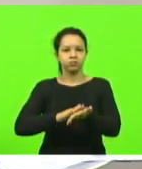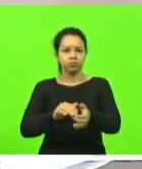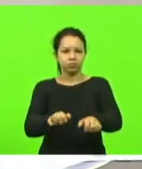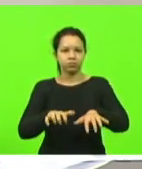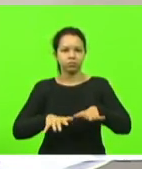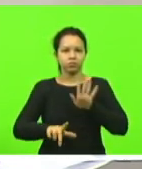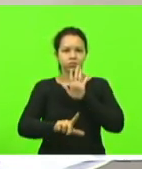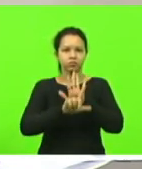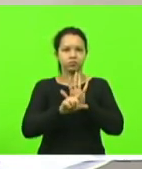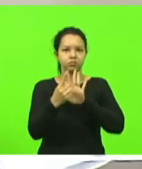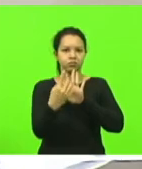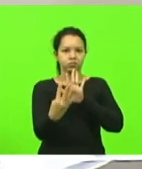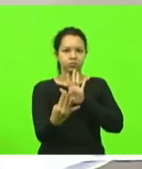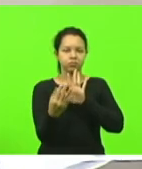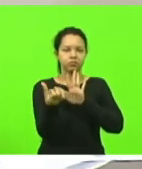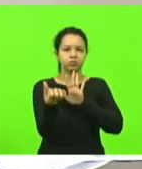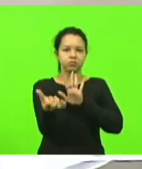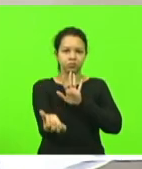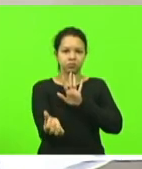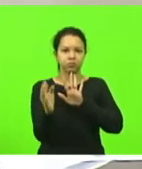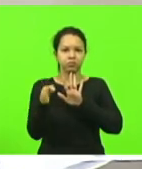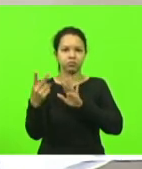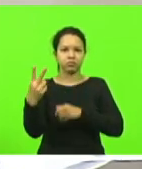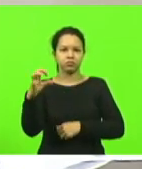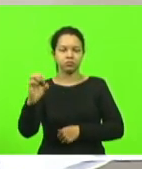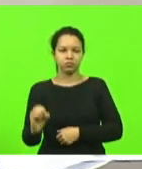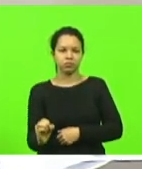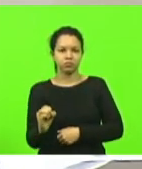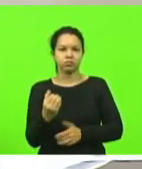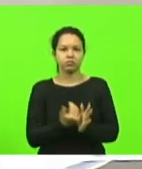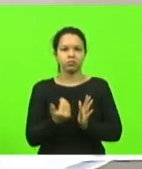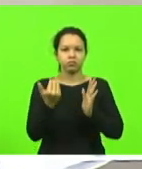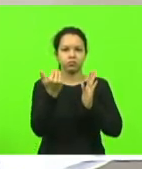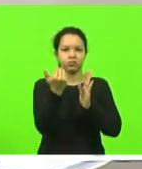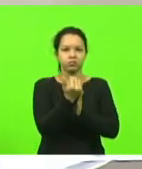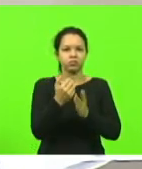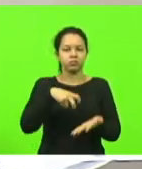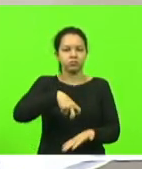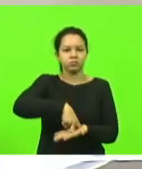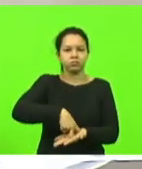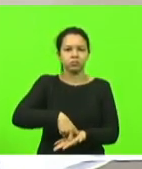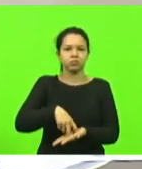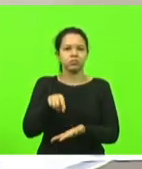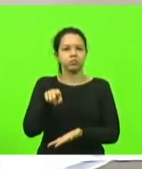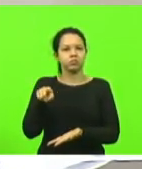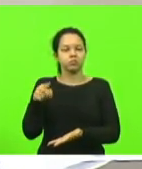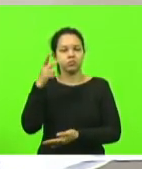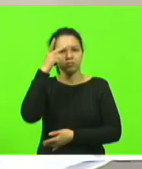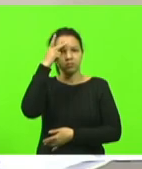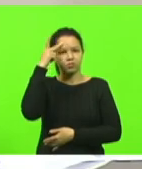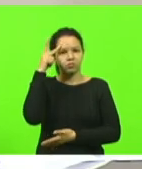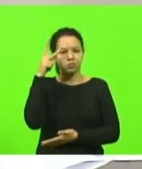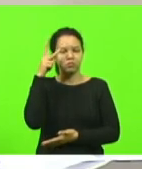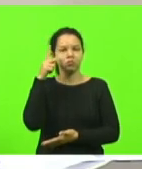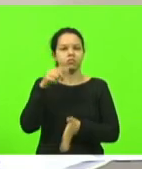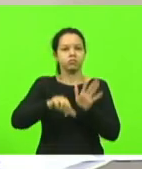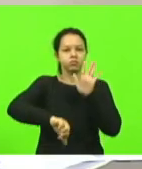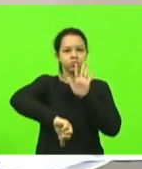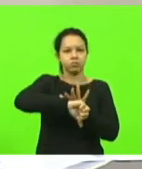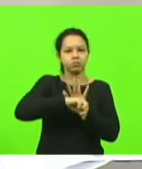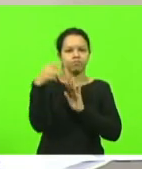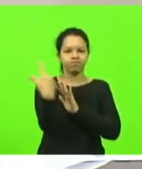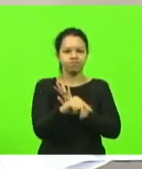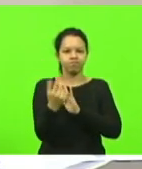.064 de 2020, que aumentou a pena para quem cometer crimes de maus tratos aos